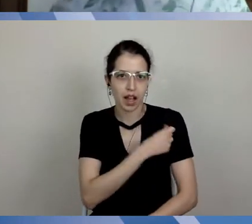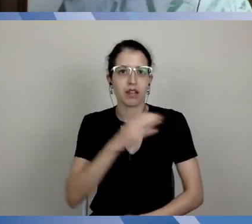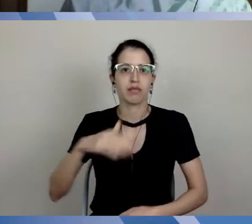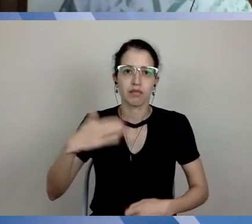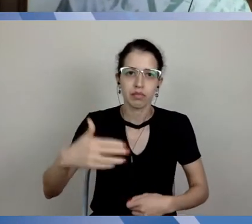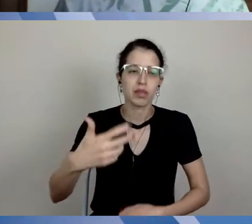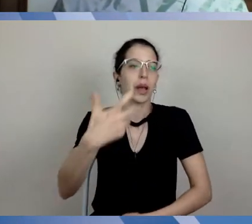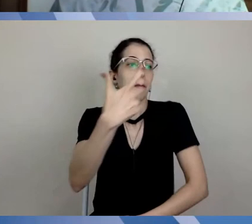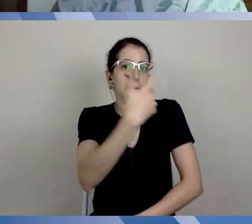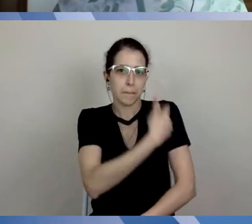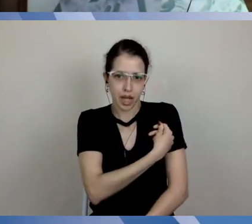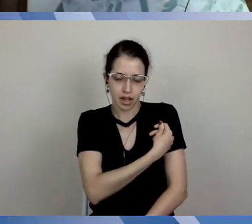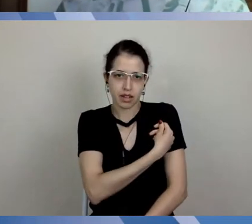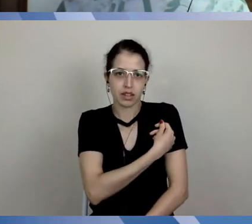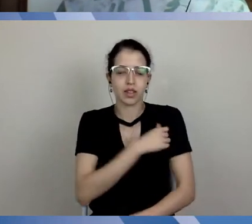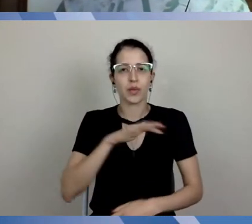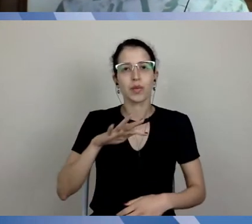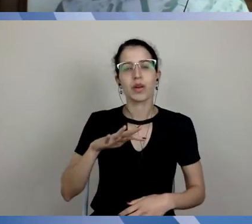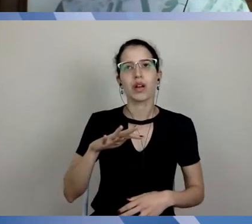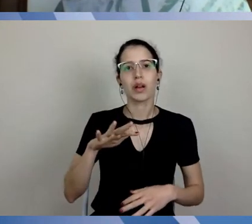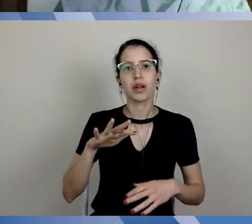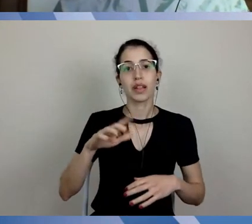aproximadamente 20 dias.